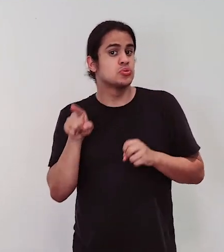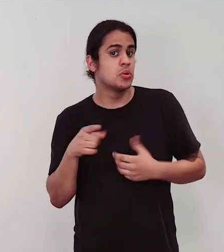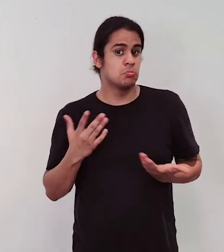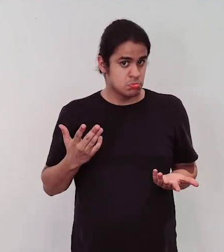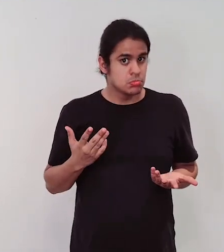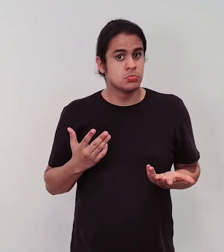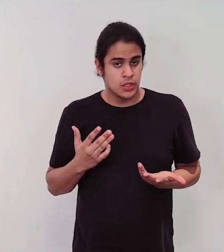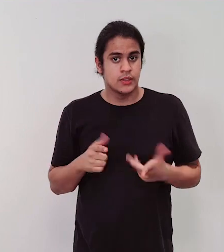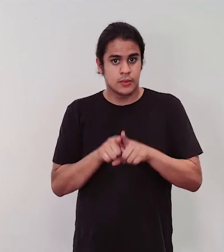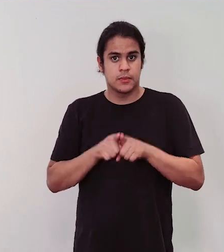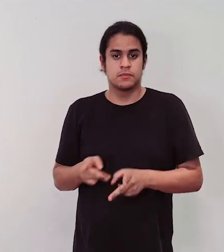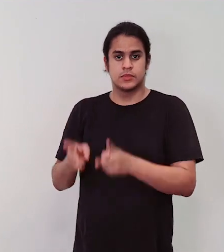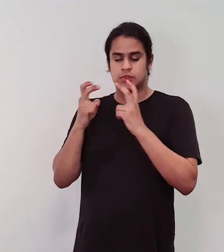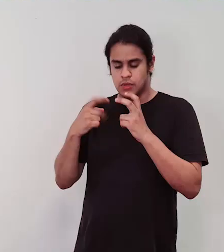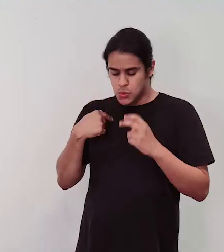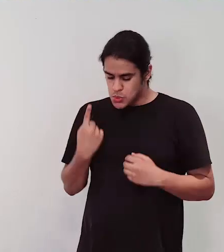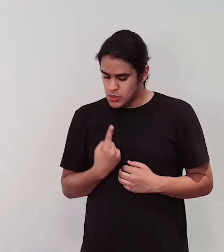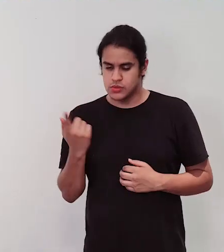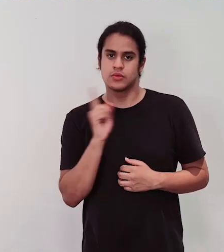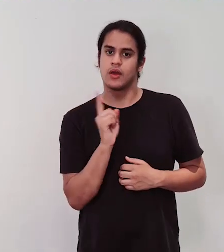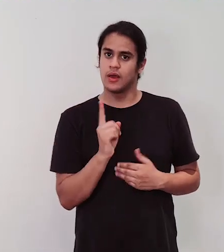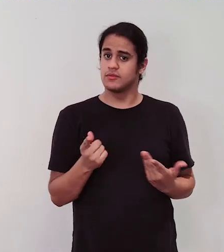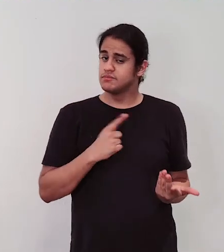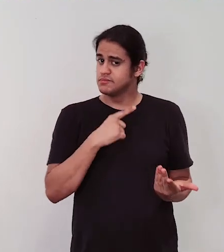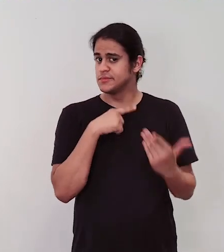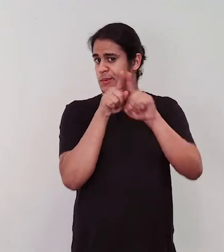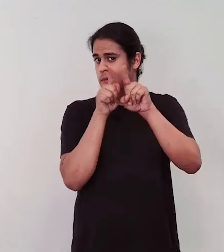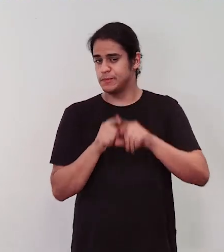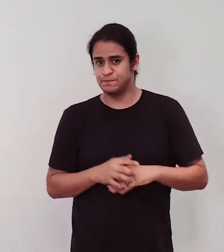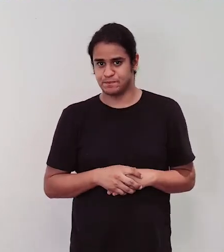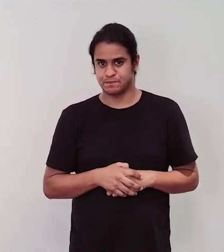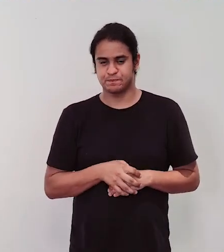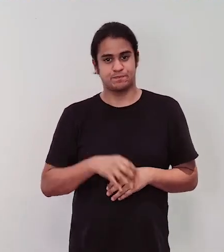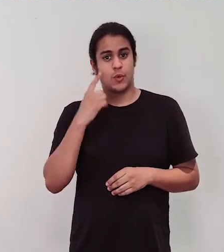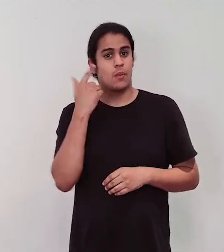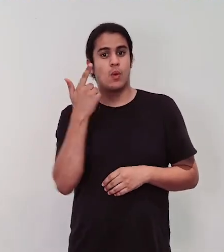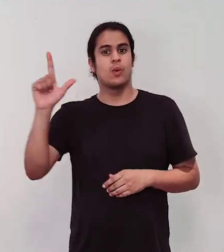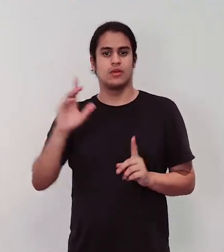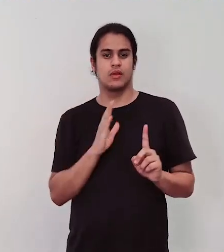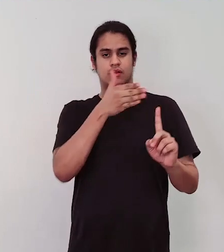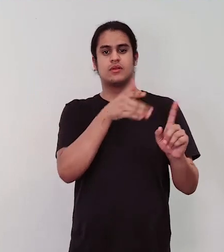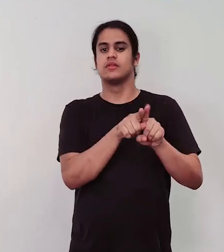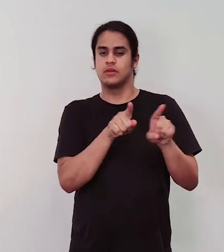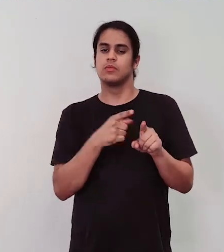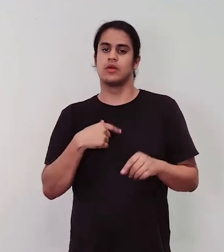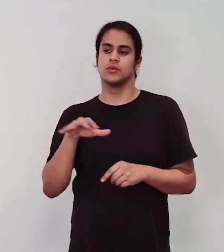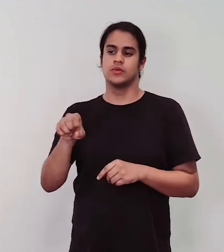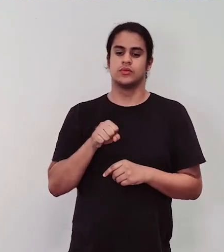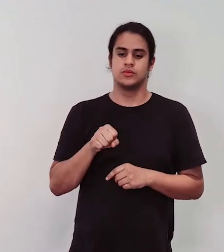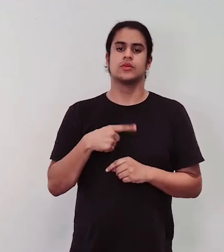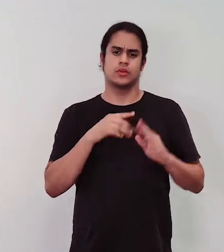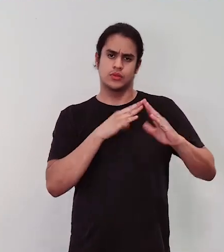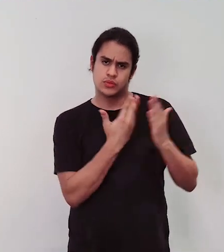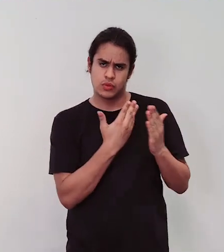você está e perceber que você não está sozinho naquilo. Outra referência que eu usei bastante em outras intervenções que eu propus, tanto na escola em